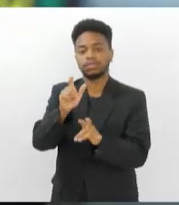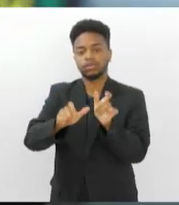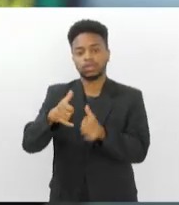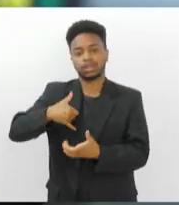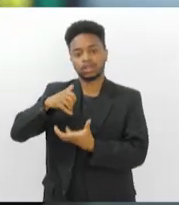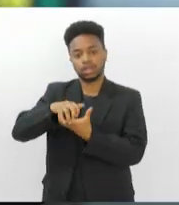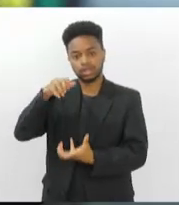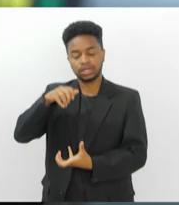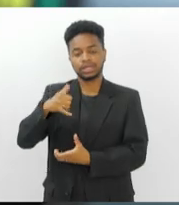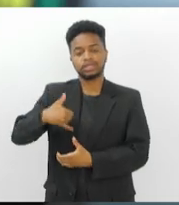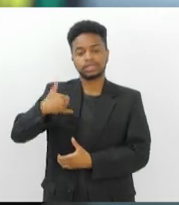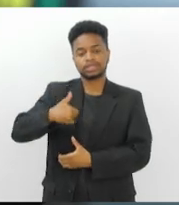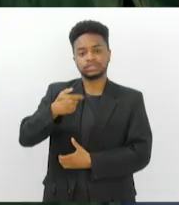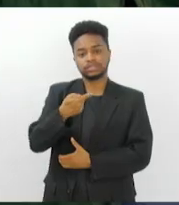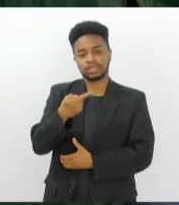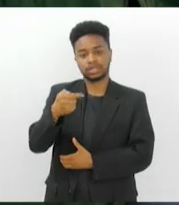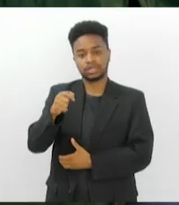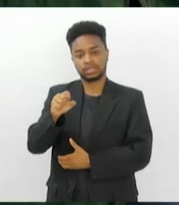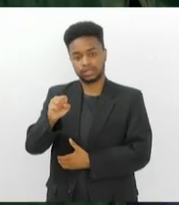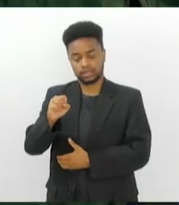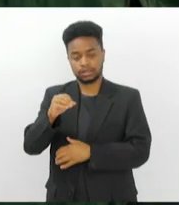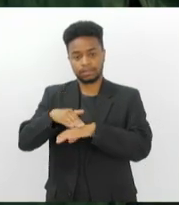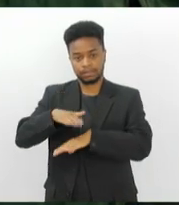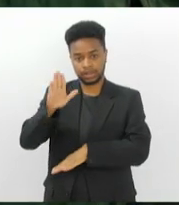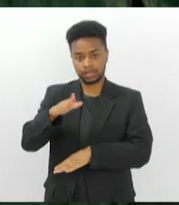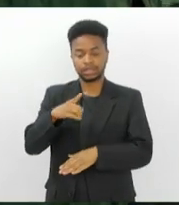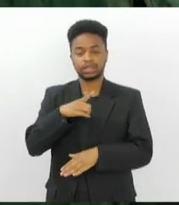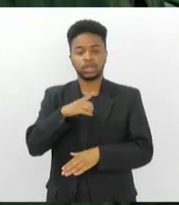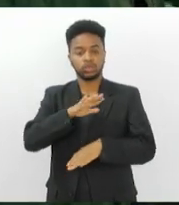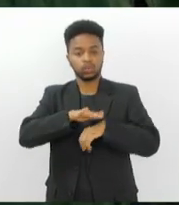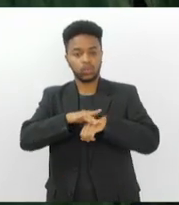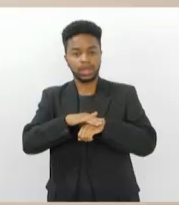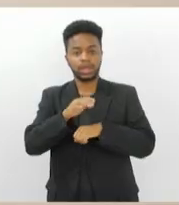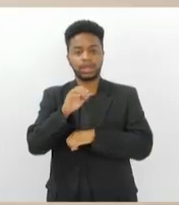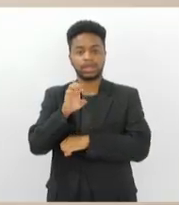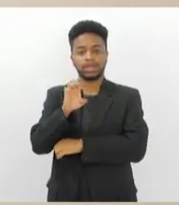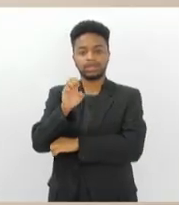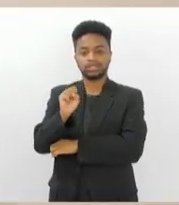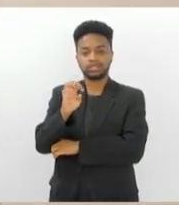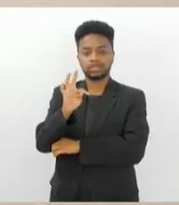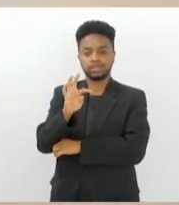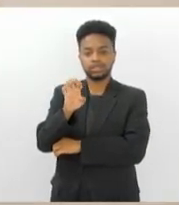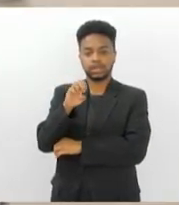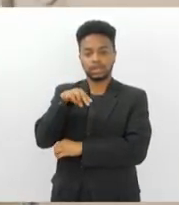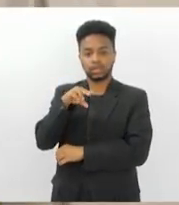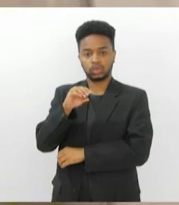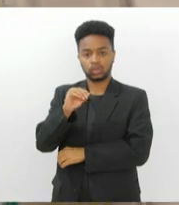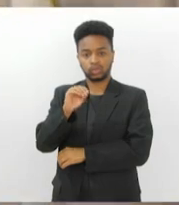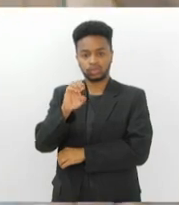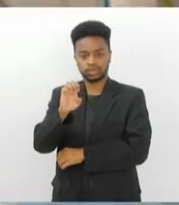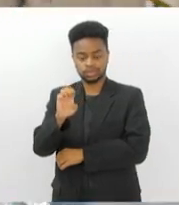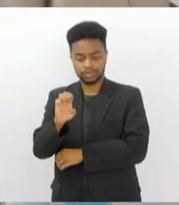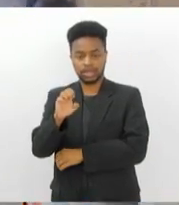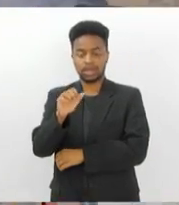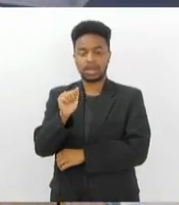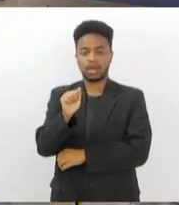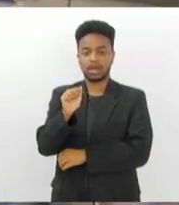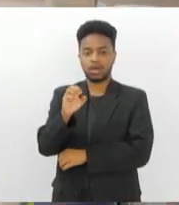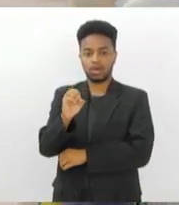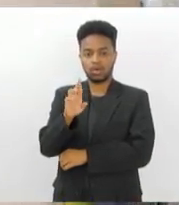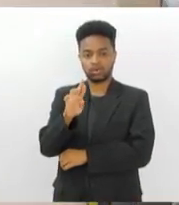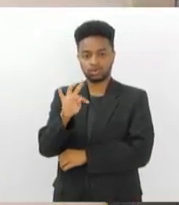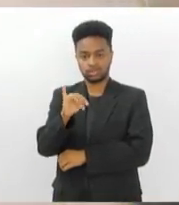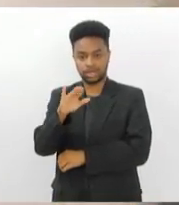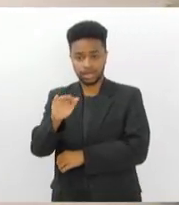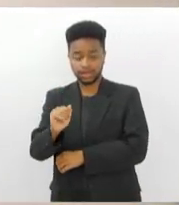uma doença cardíaca conhecida como estenose aórtica. O espaço passou por obras de modernização que